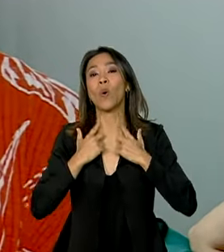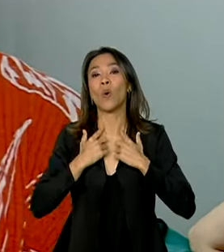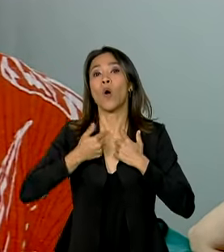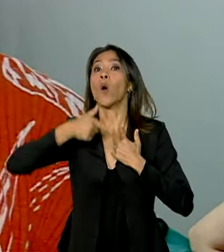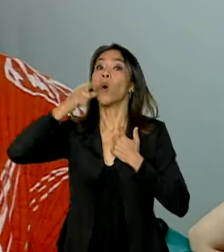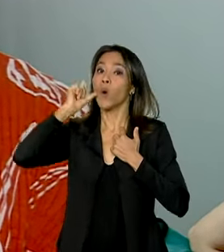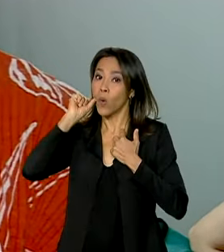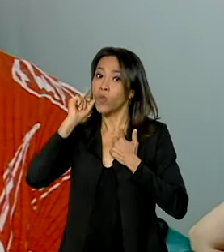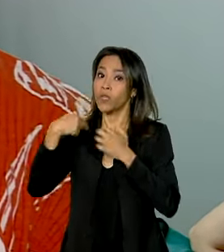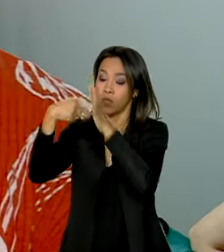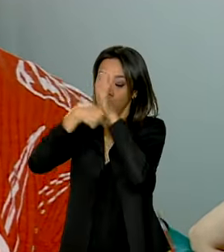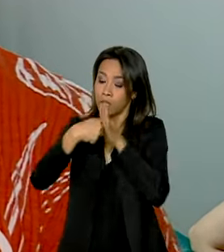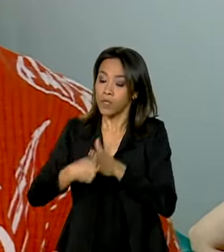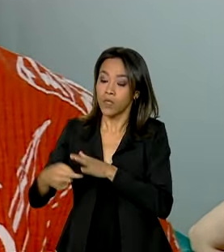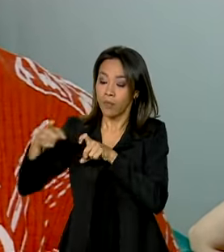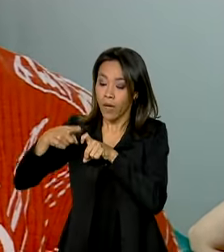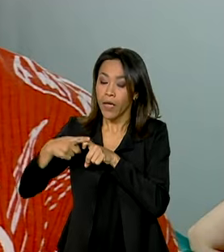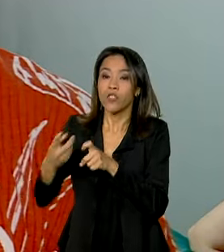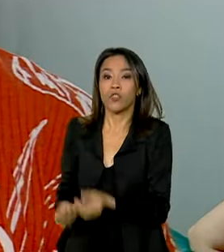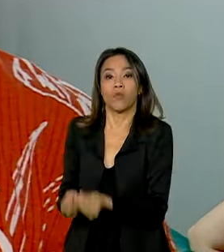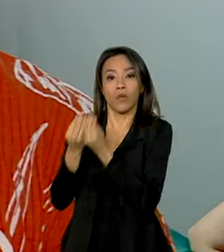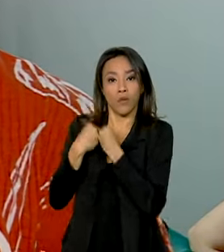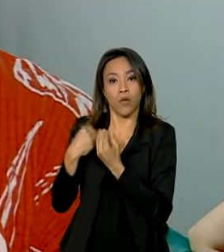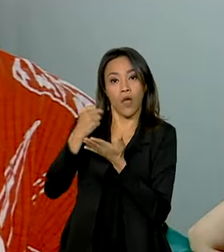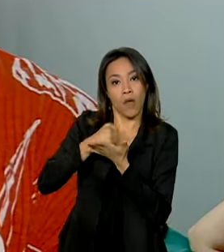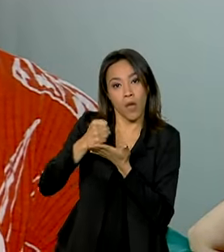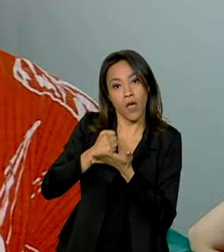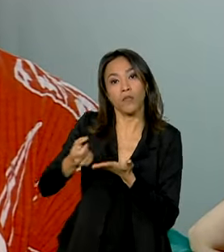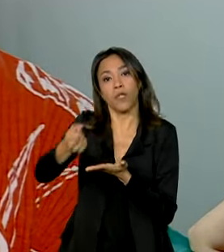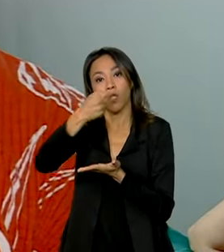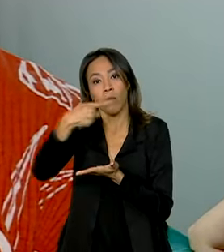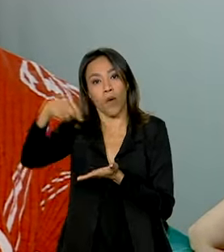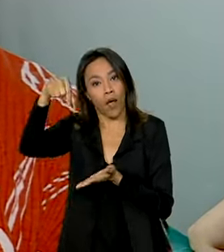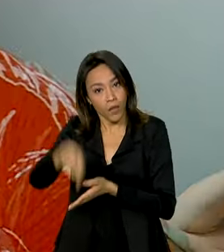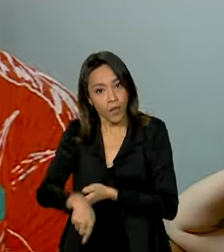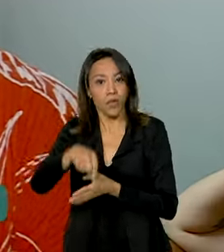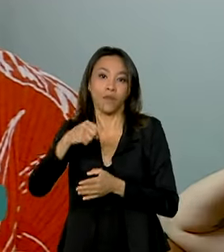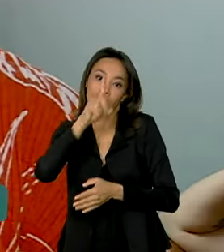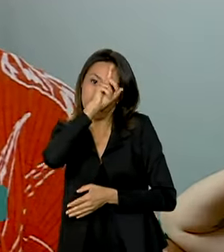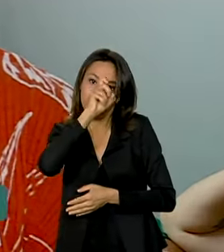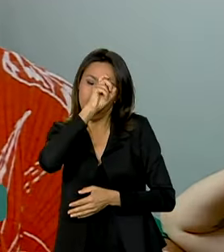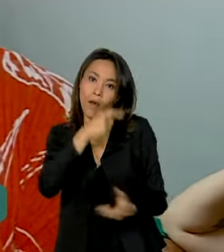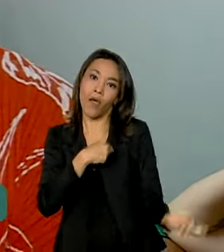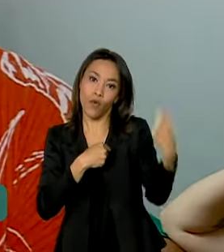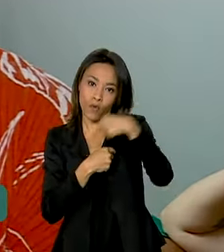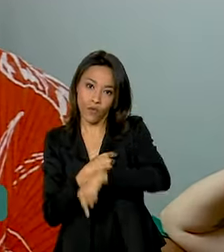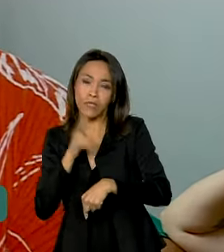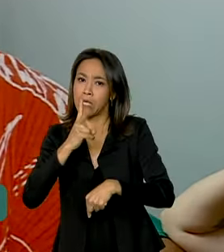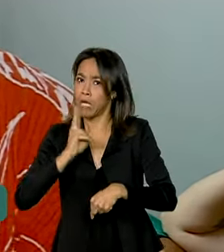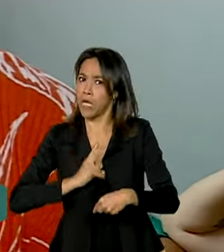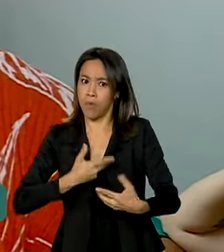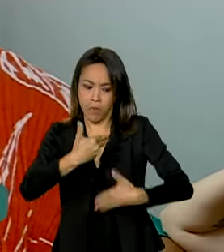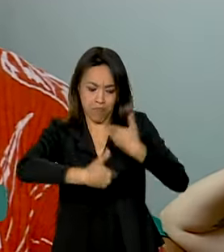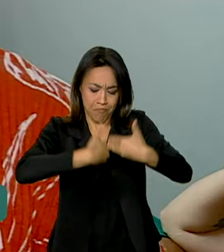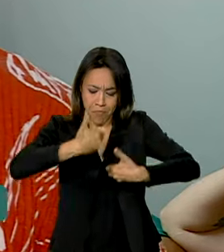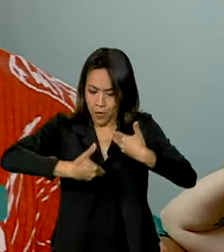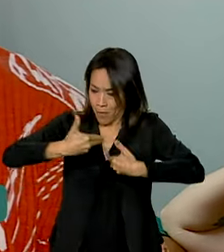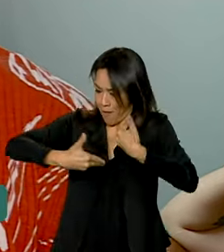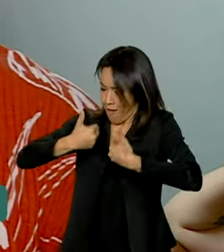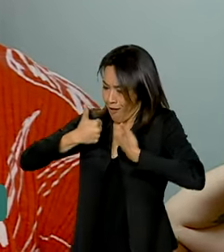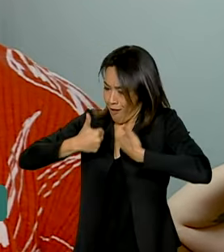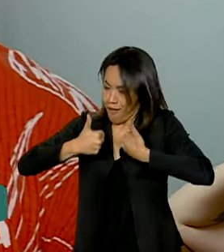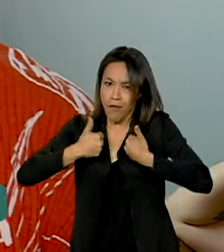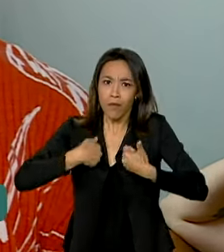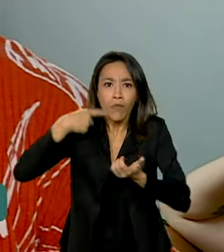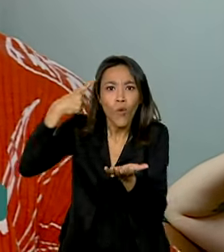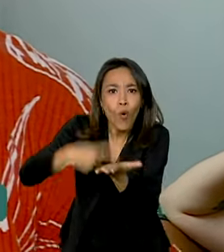ontem, aí ele passou a medicação, aí me mandou vir tomar aqui, aí eu vim agora à tarde tomar. Toda vez que eu vim aqui eu sou bem atendida, mesmo que eu não